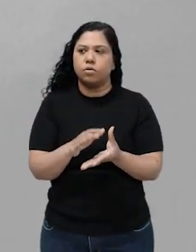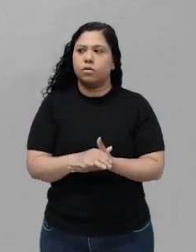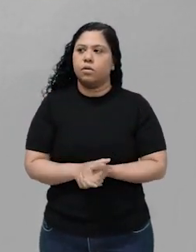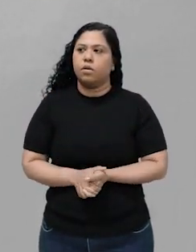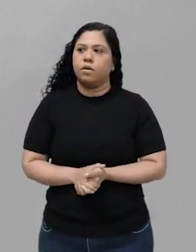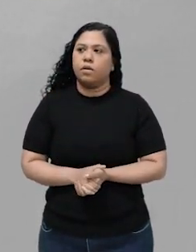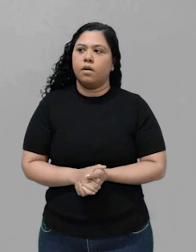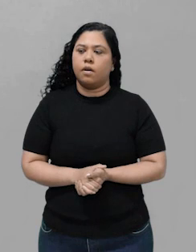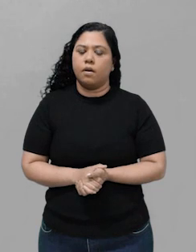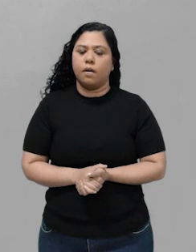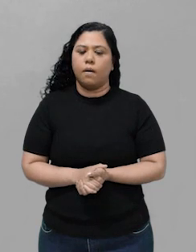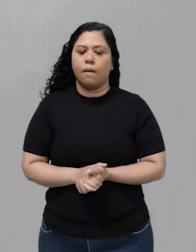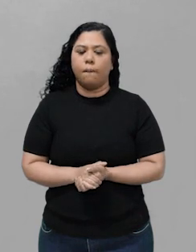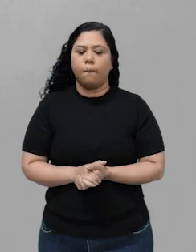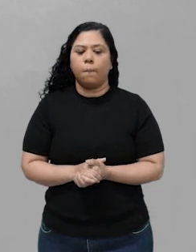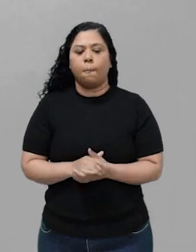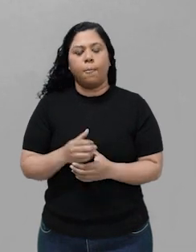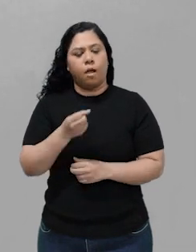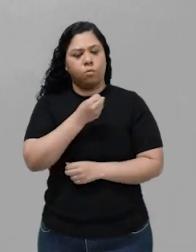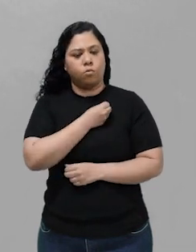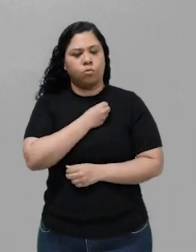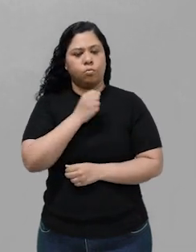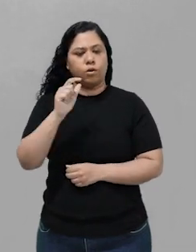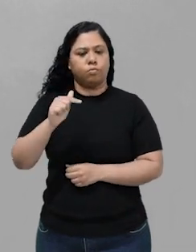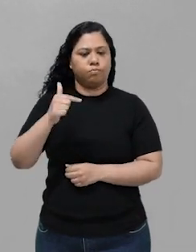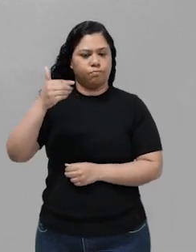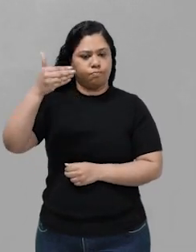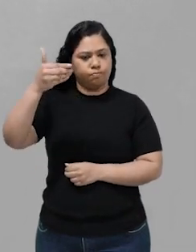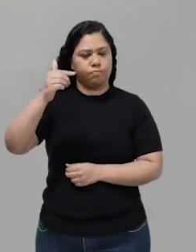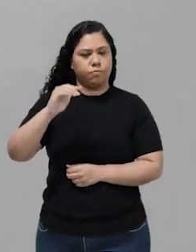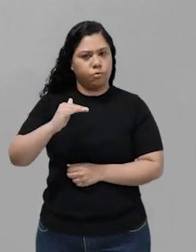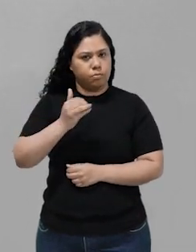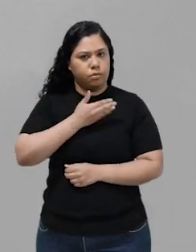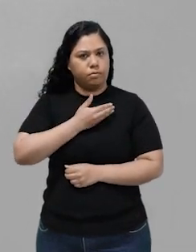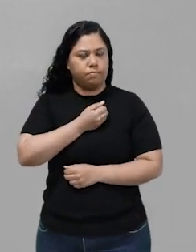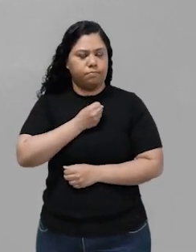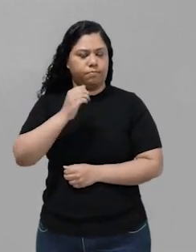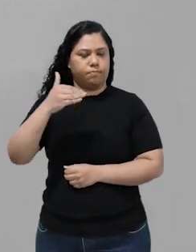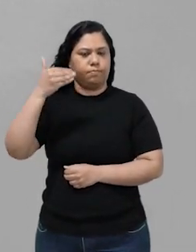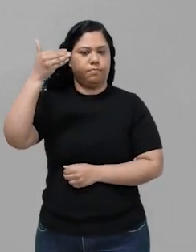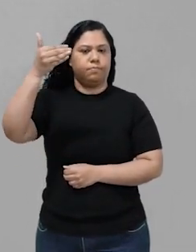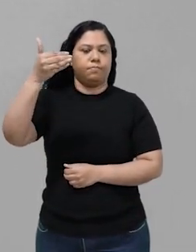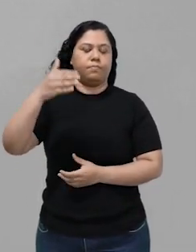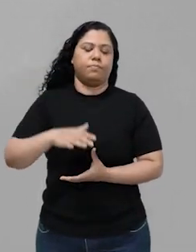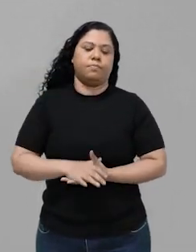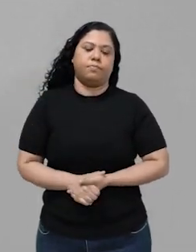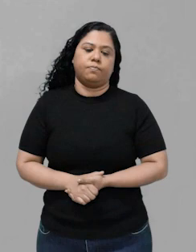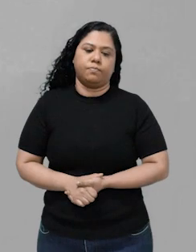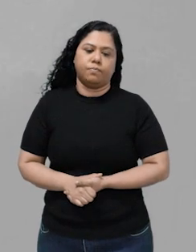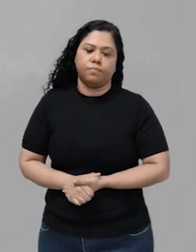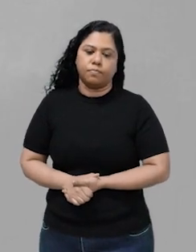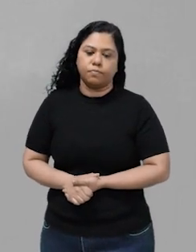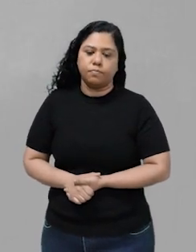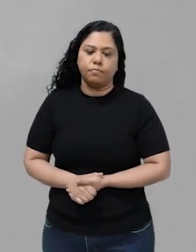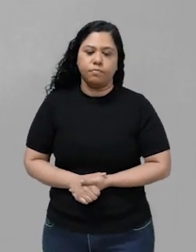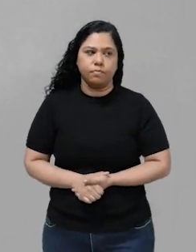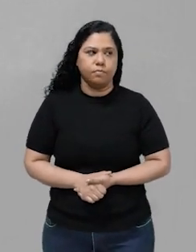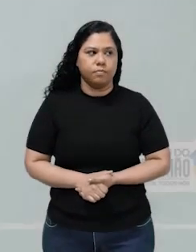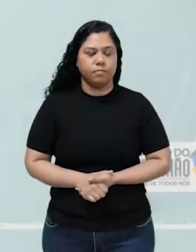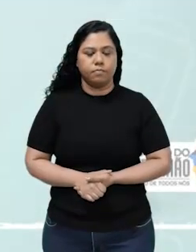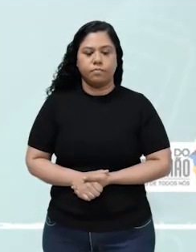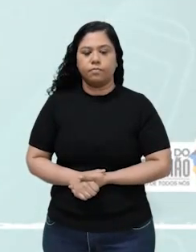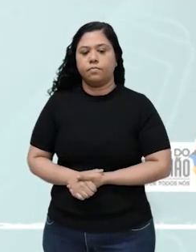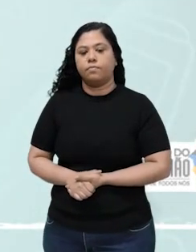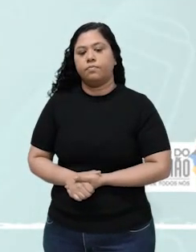coeficiente estequiométrico. O expoente é o coeficiente estequiométrico. Olha aqui,